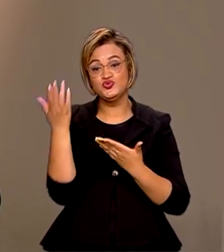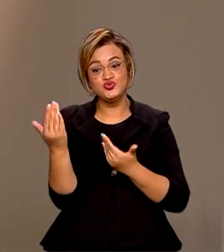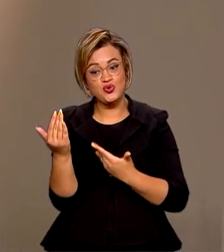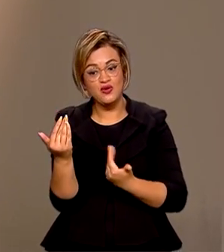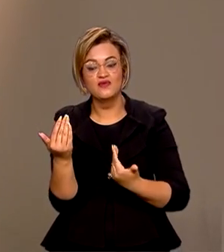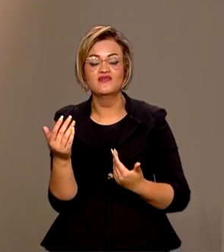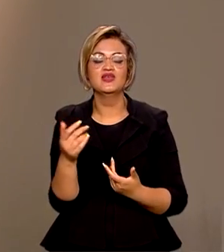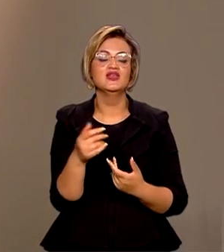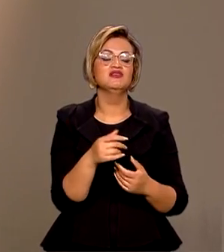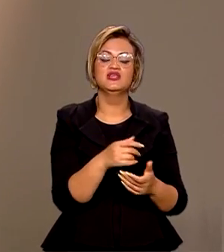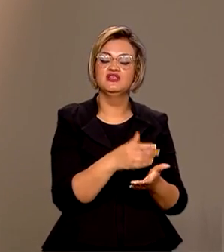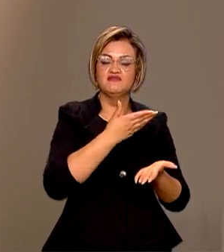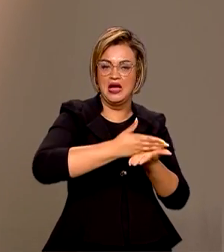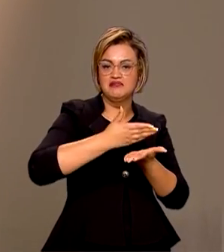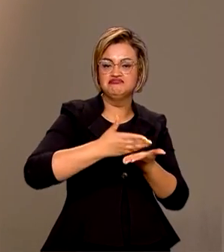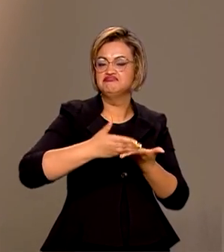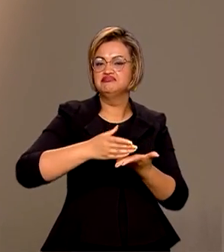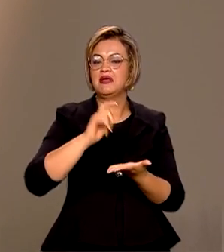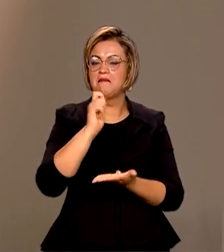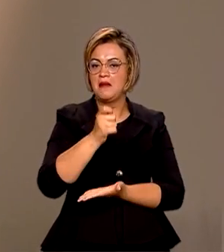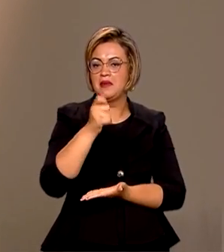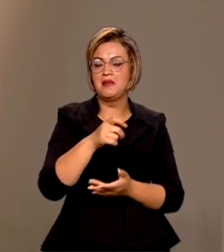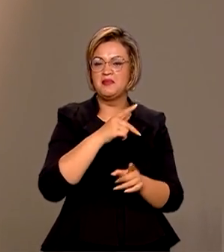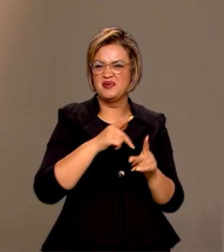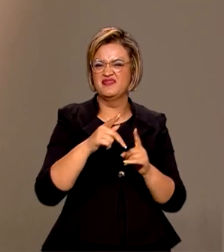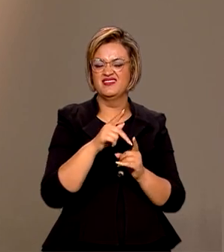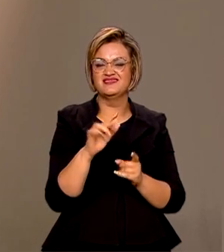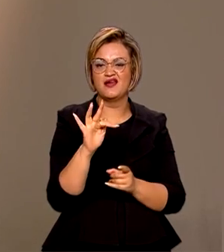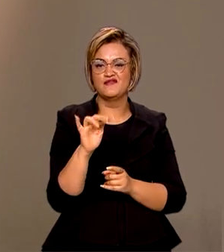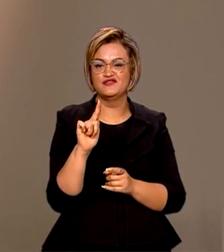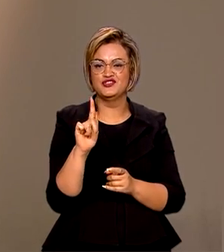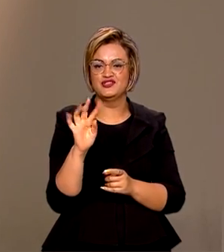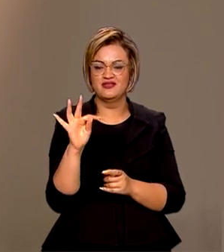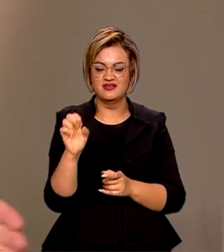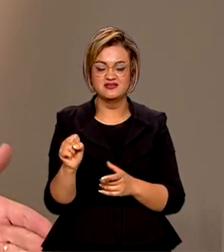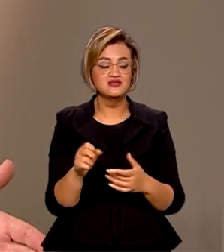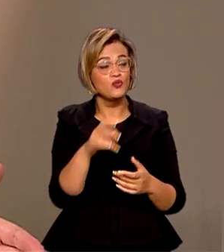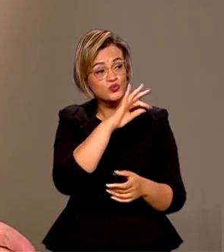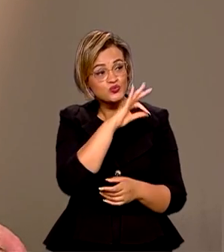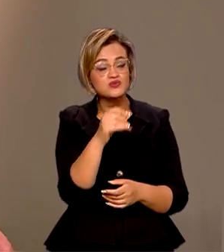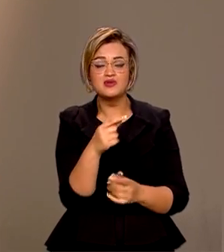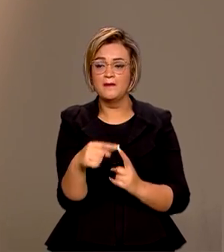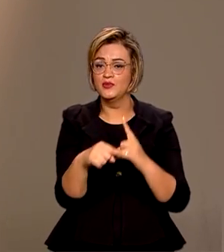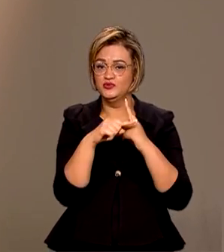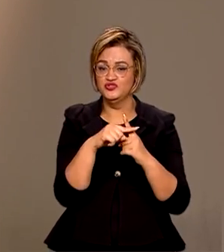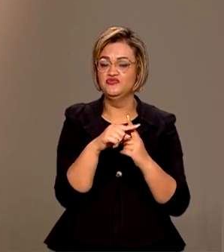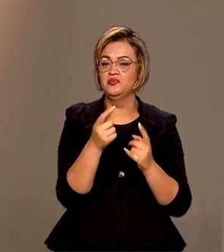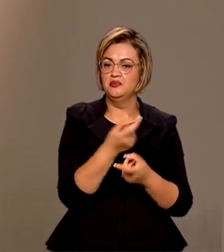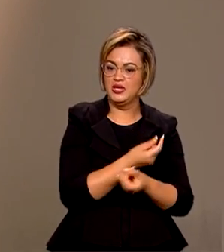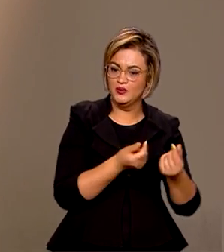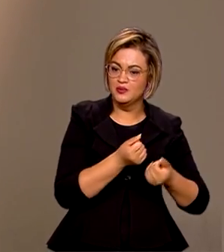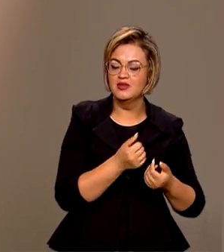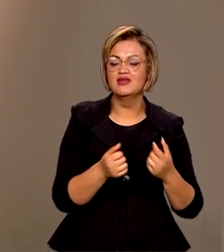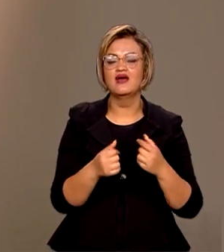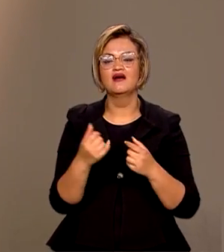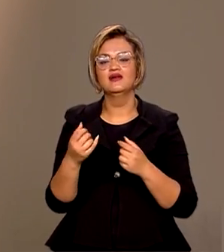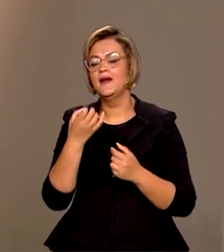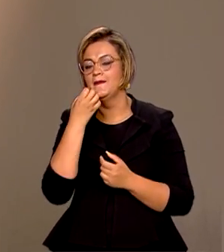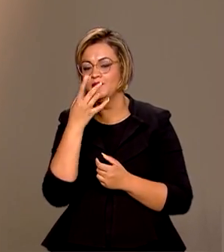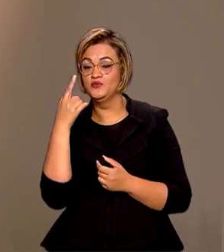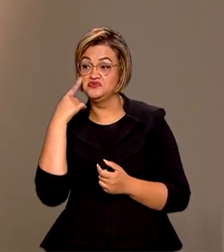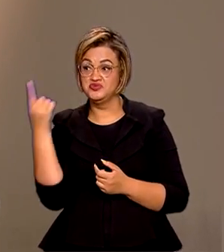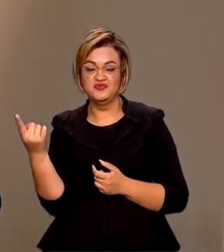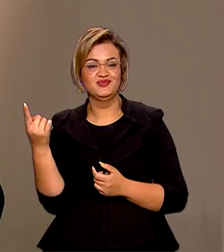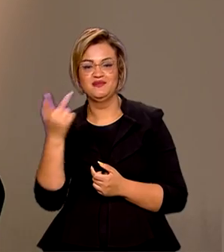que contribuem mais tempo para a Previdência. Então, somando tudo isso, ganha economia, ganha o trabalhador, como vimos aí na reportagem,